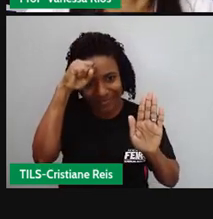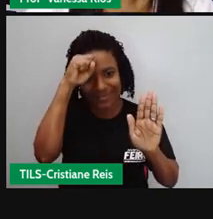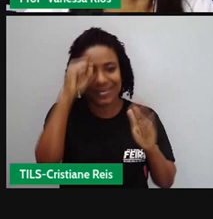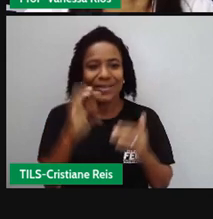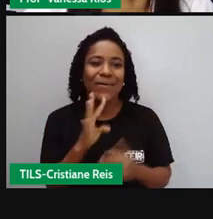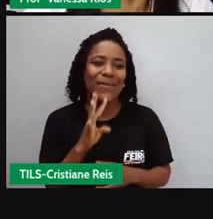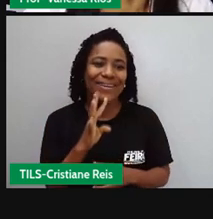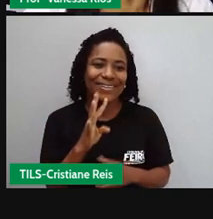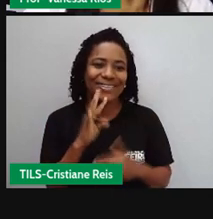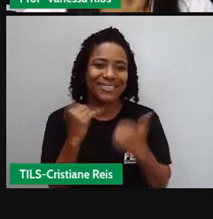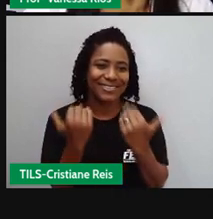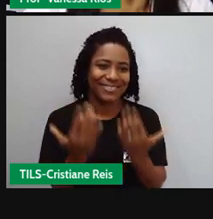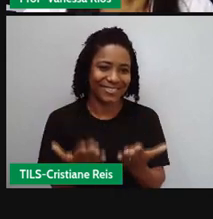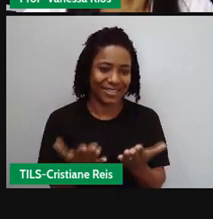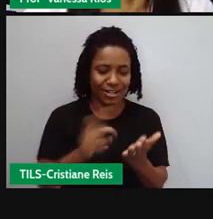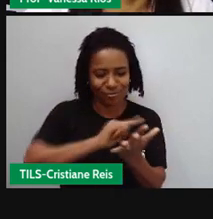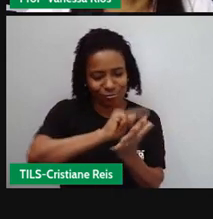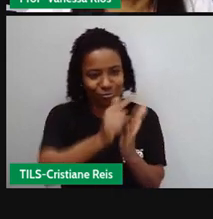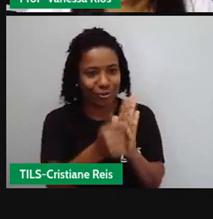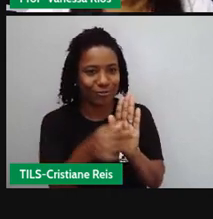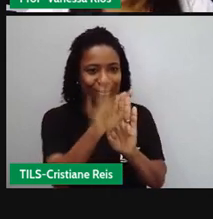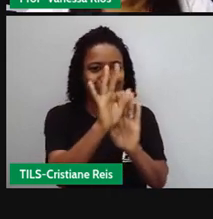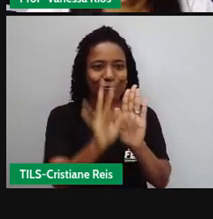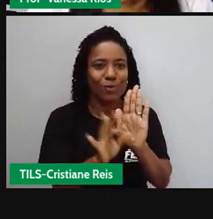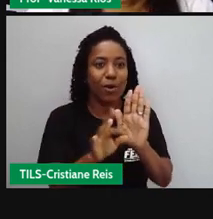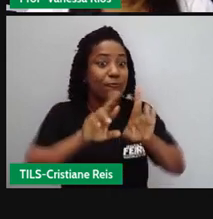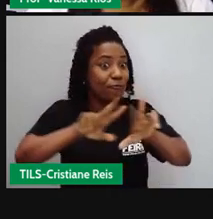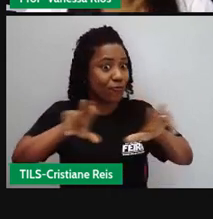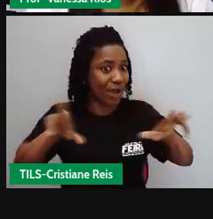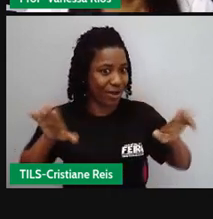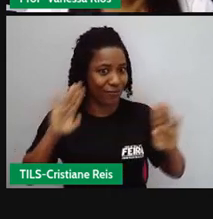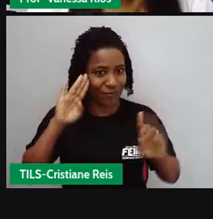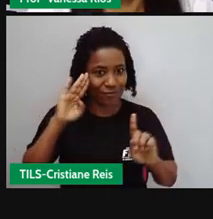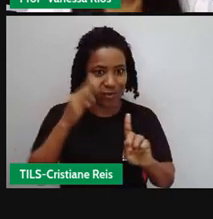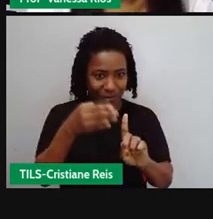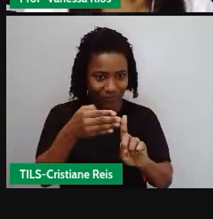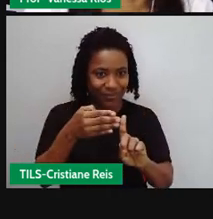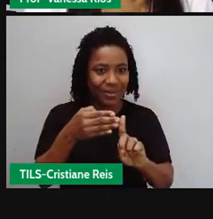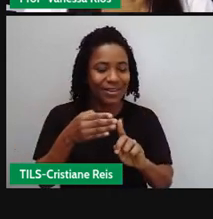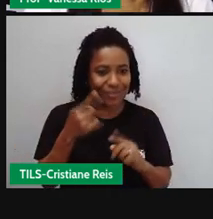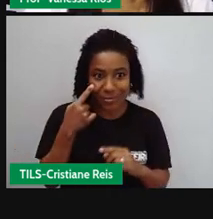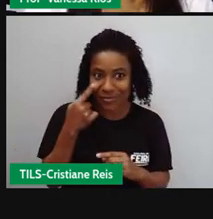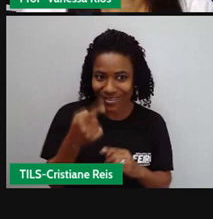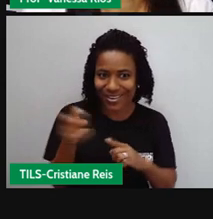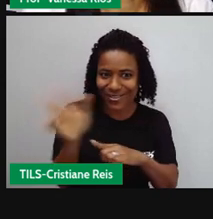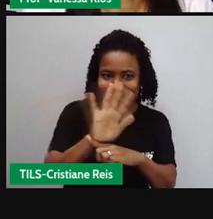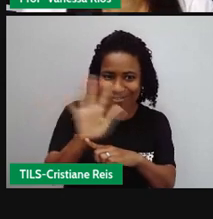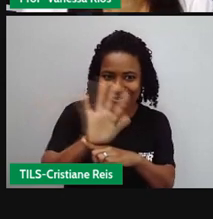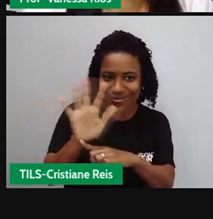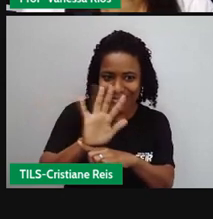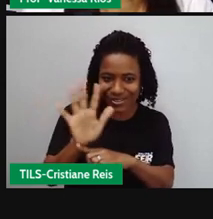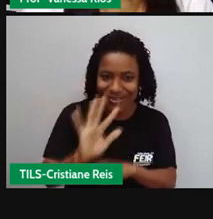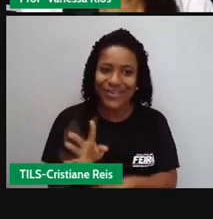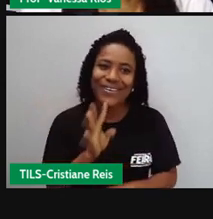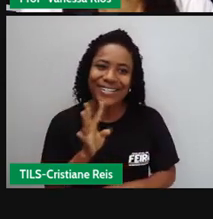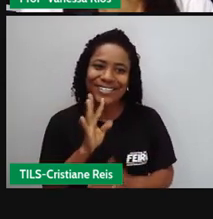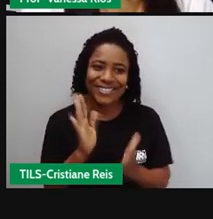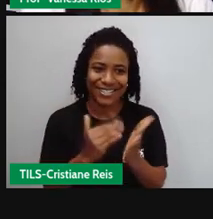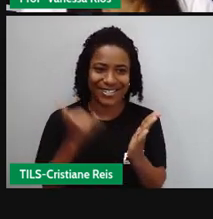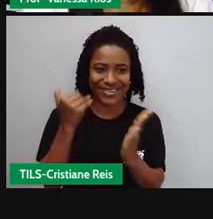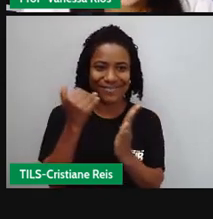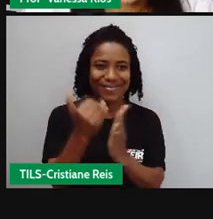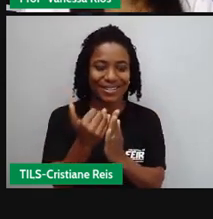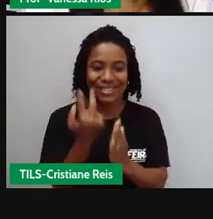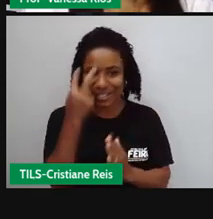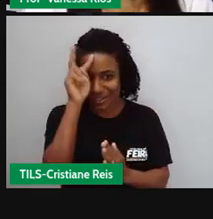conhecimento aí dos gêneros textuais e dos seus objetivos. Mas vamos ao vídeo agora conhecer um pouquinho sobre a